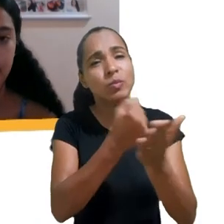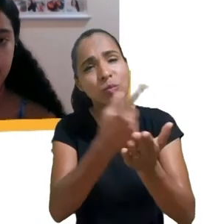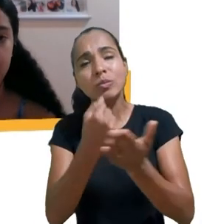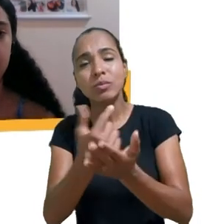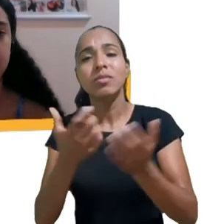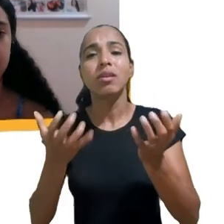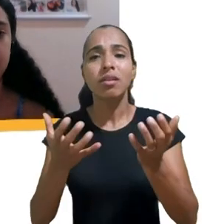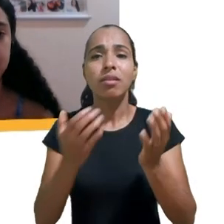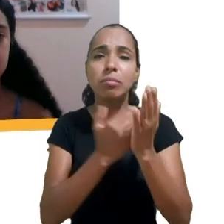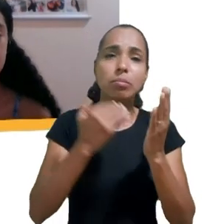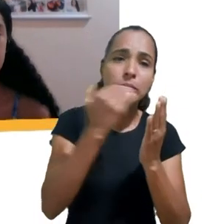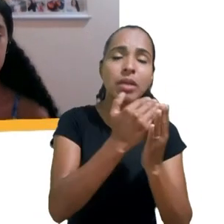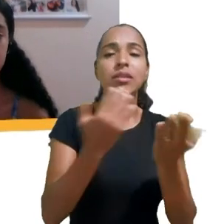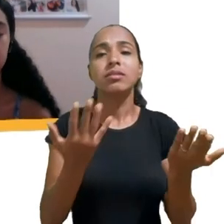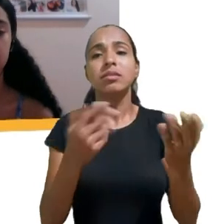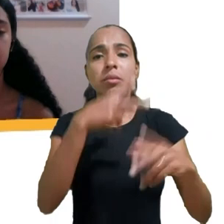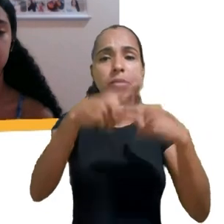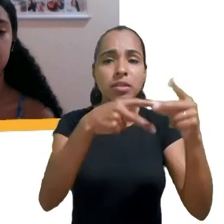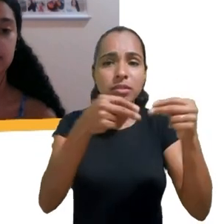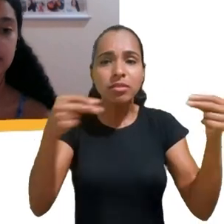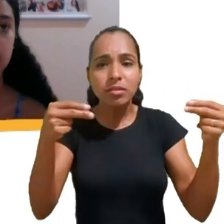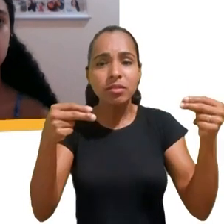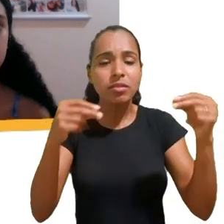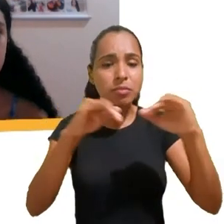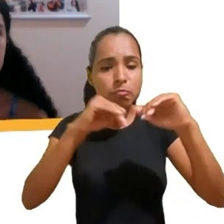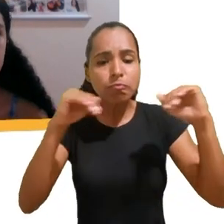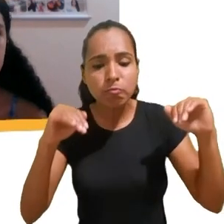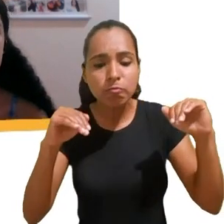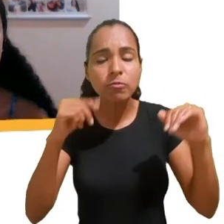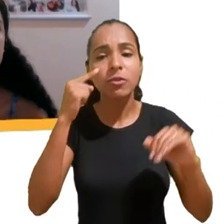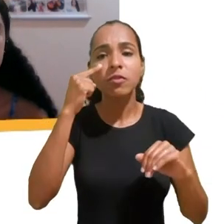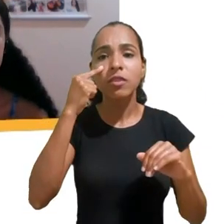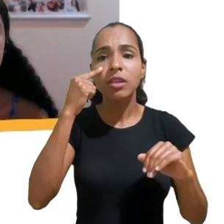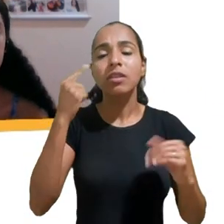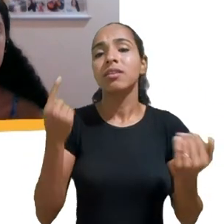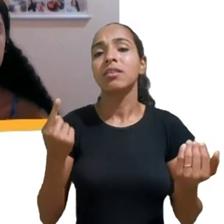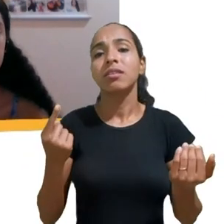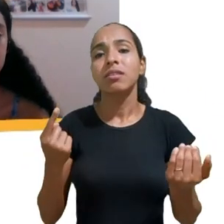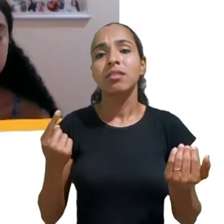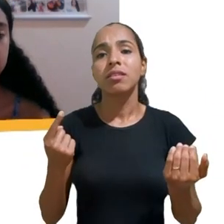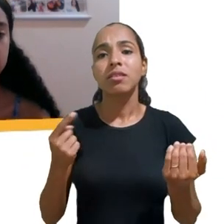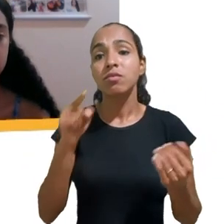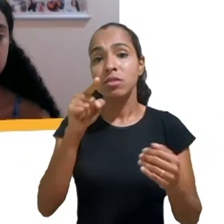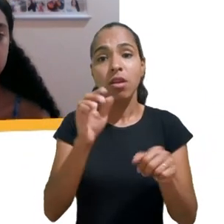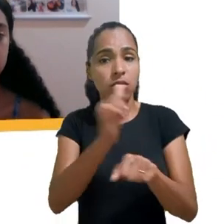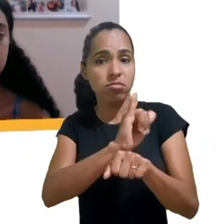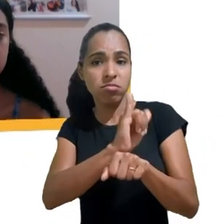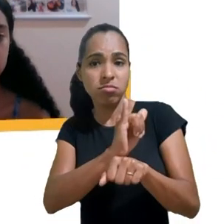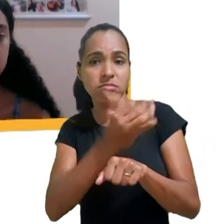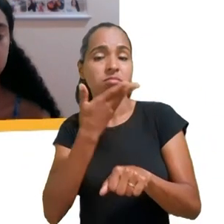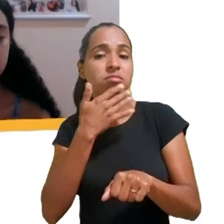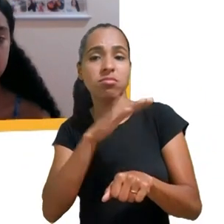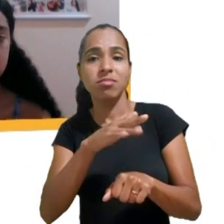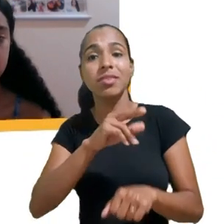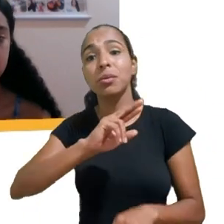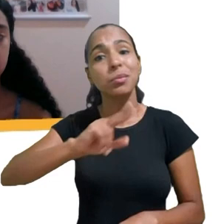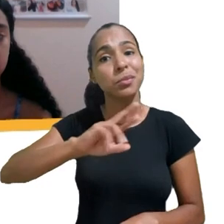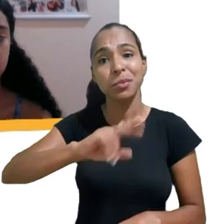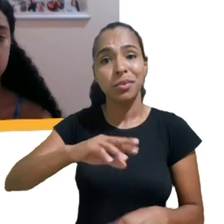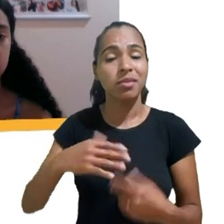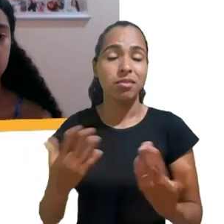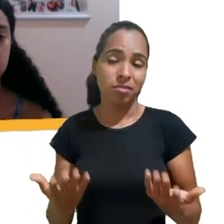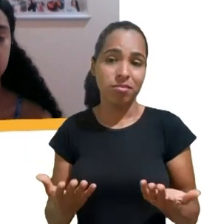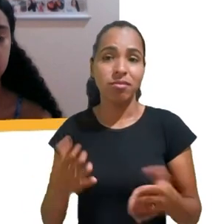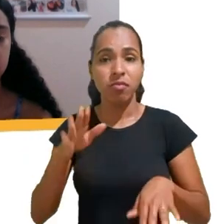mostrar isso e aí às vezes mesmo que você não está fazendo, você não é um youtuber mirim ali, entre aspas, que tem o seu canal, se